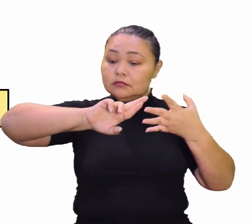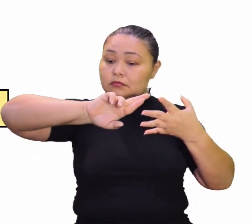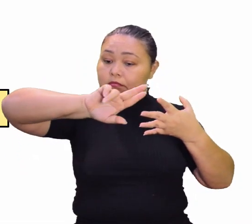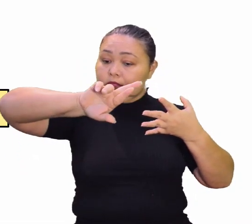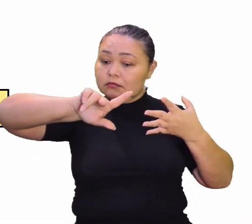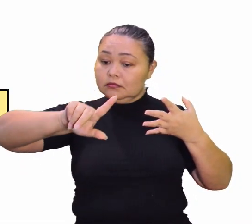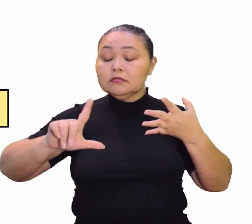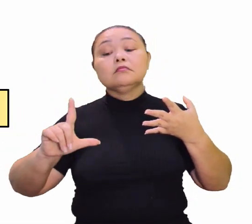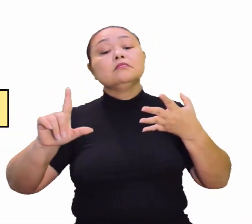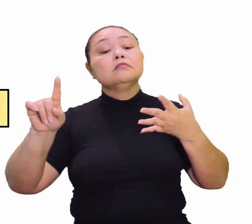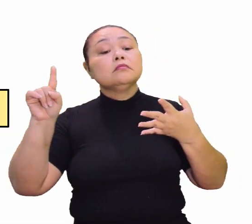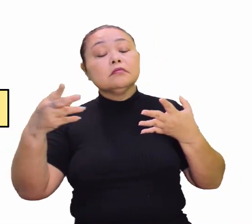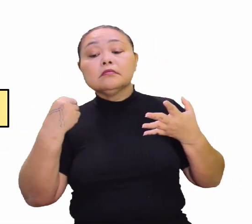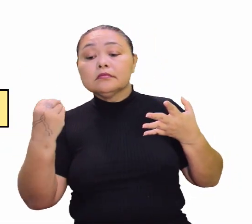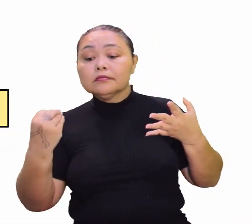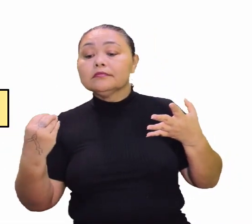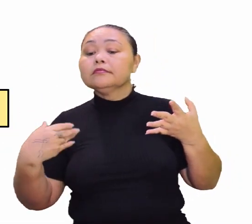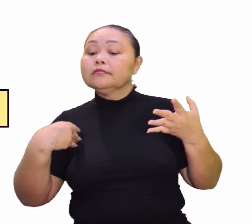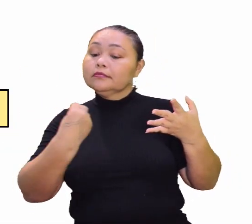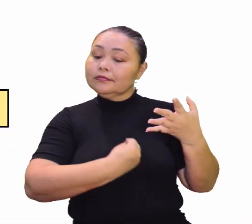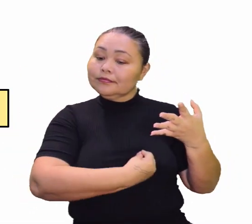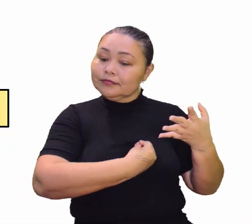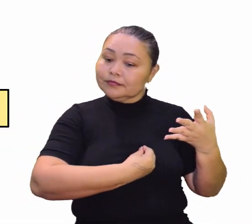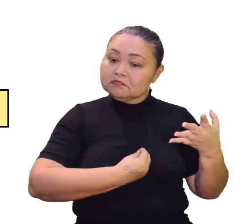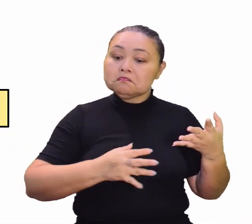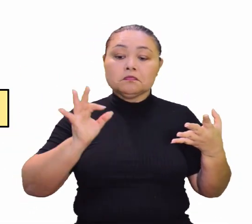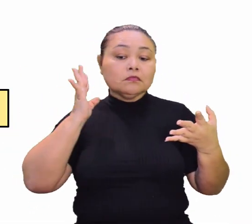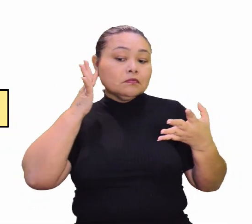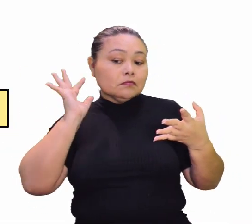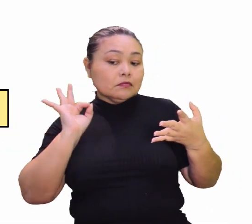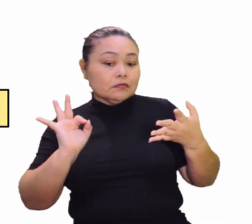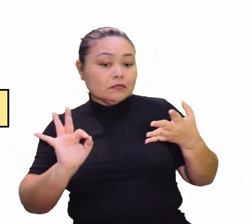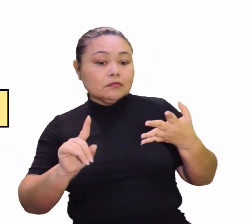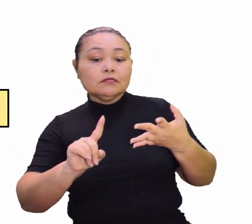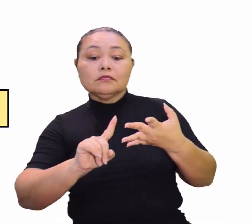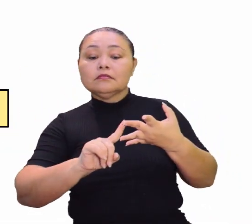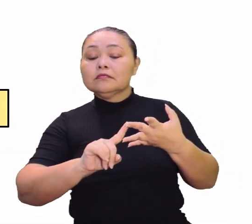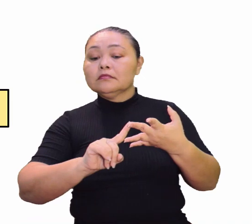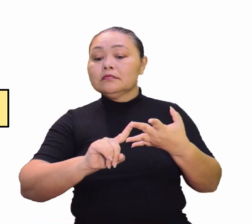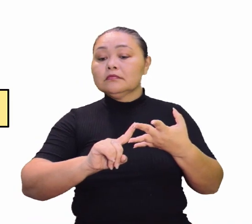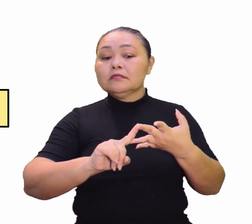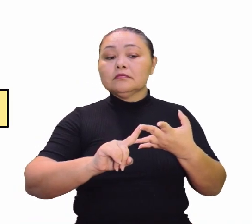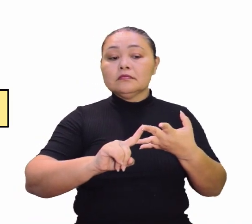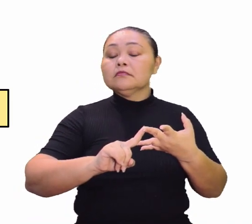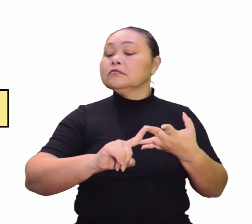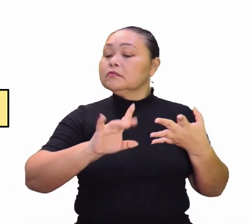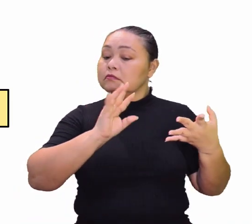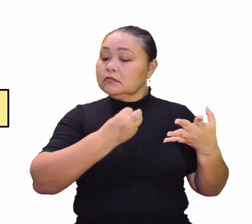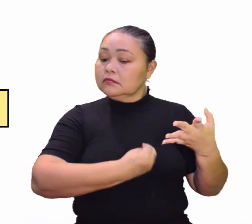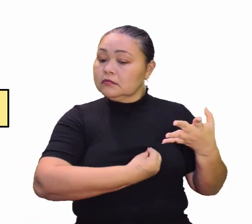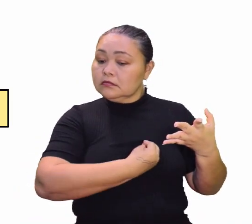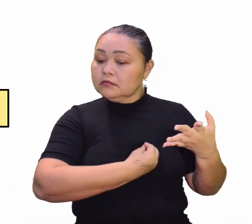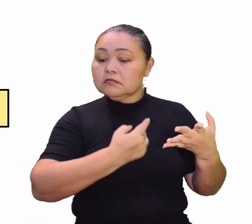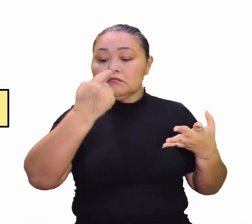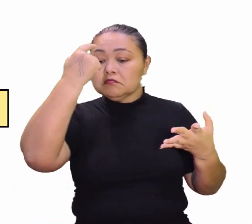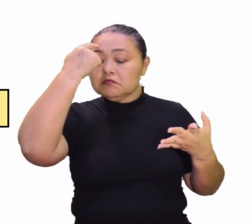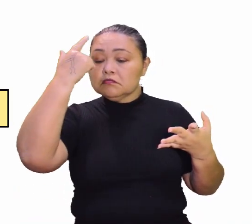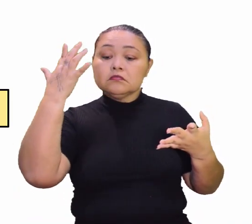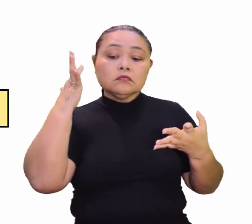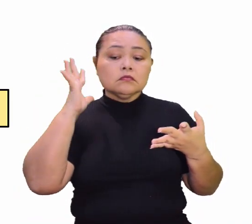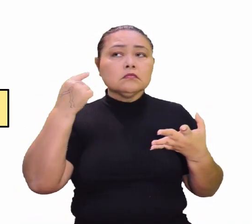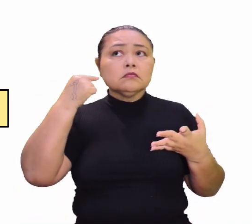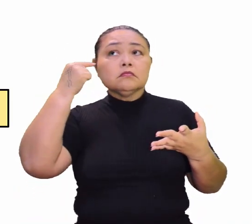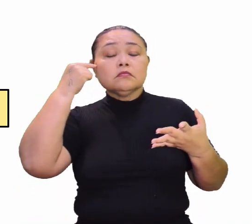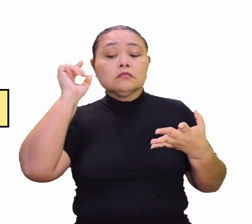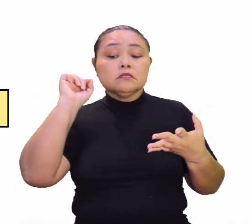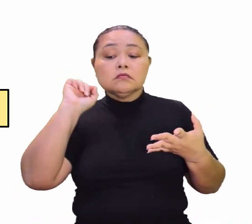fatores, como qualidade de vida, certo, professor Jorge? Temos aí a qualidade de vida aí, pensada aí quando a